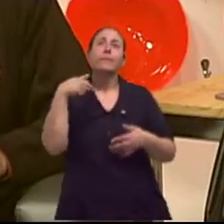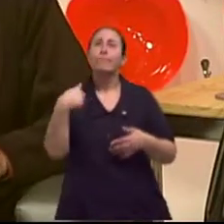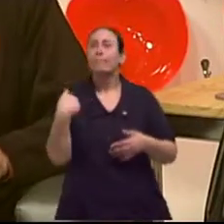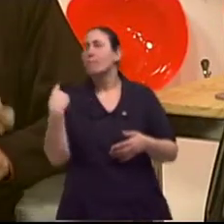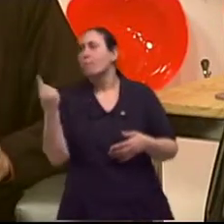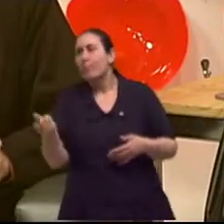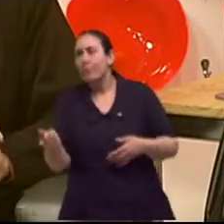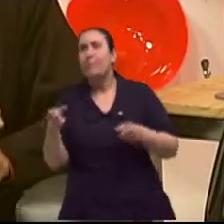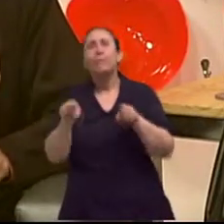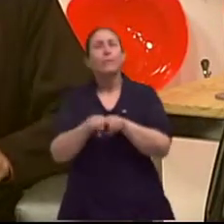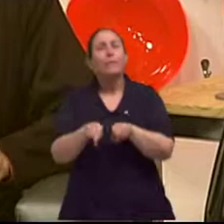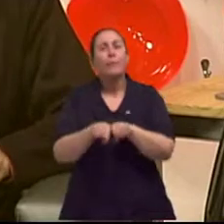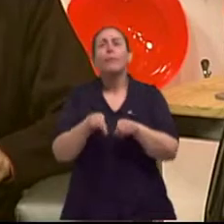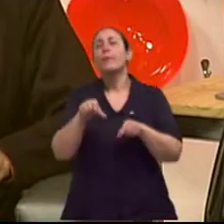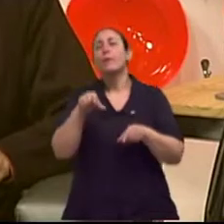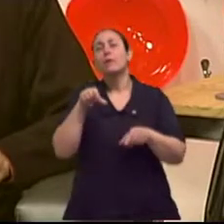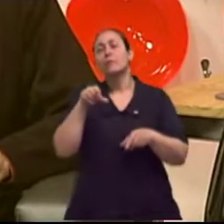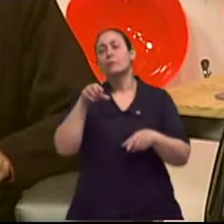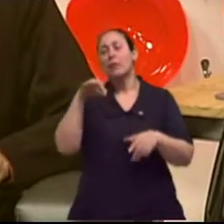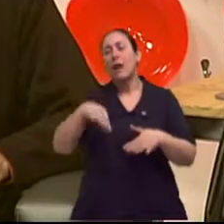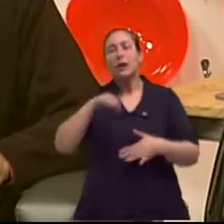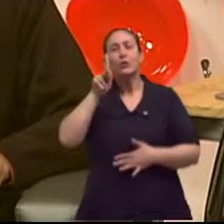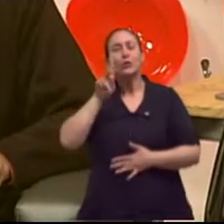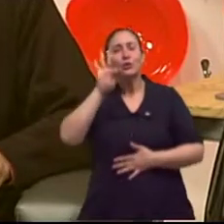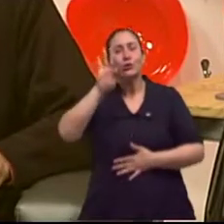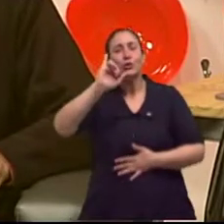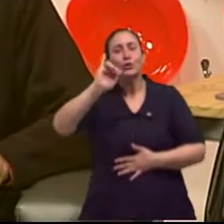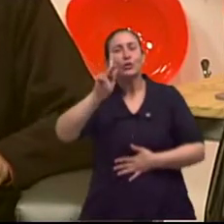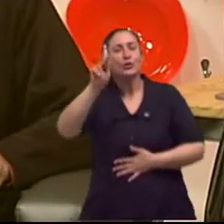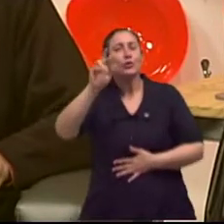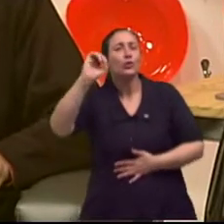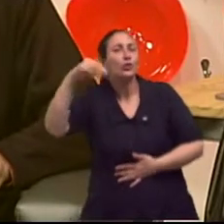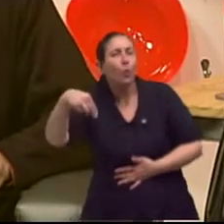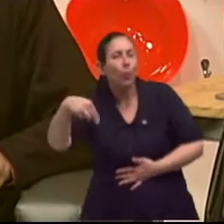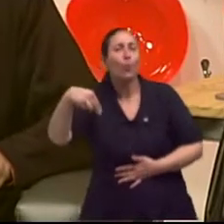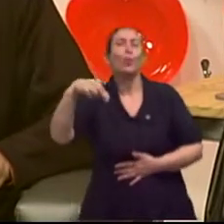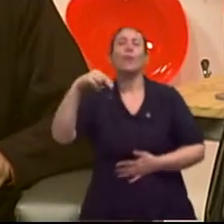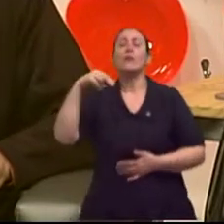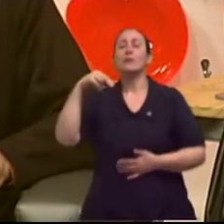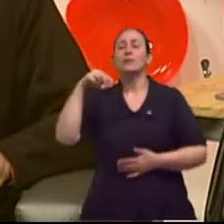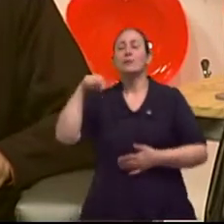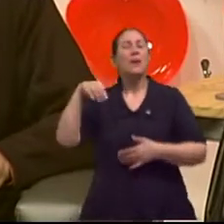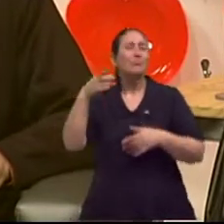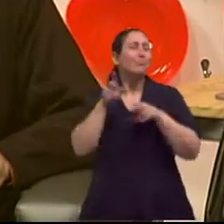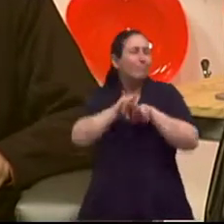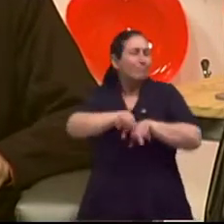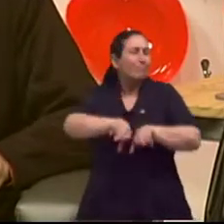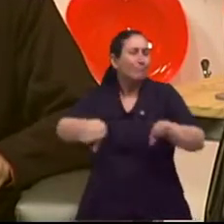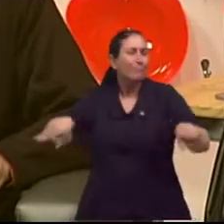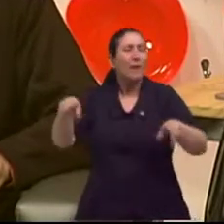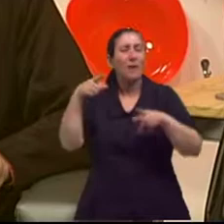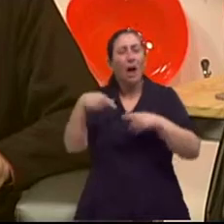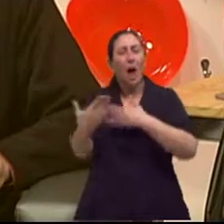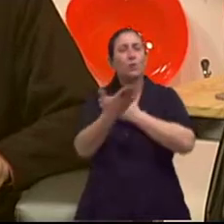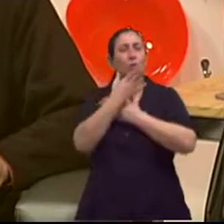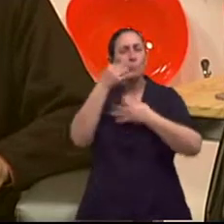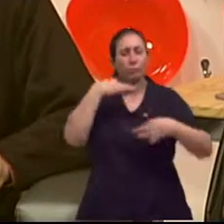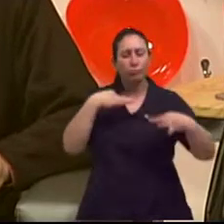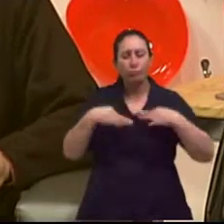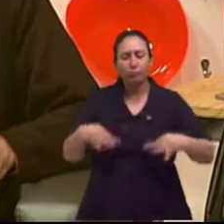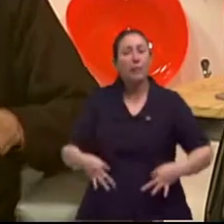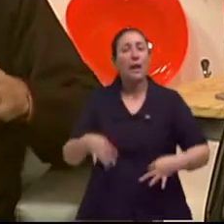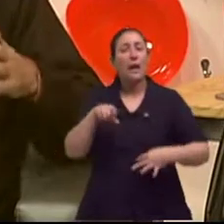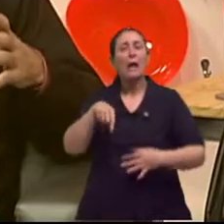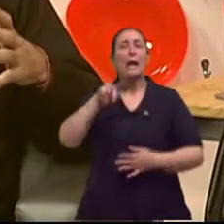Existe o Qigong, existem, na verdade, são várias as técnicas, a auriculoterapia, a reflexologia. Tudo isso vai